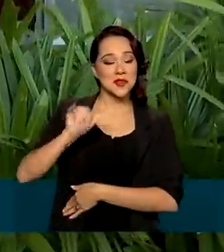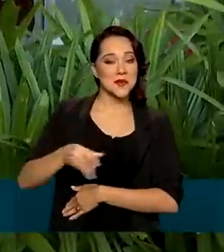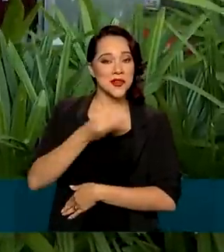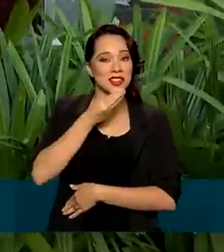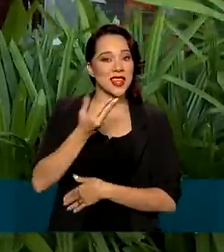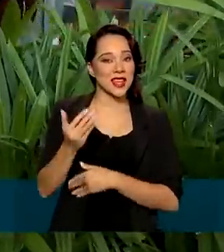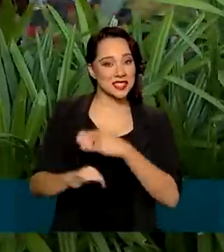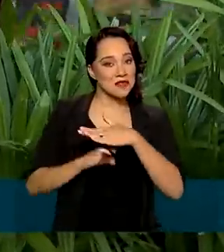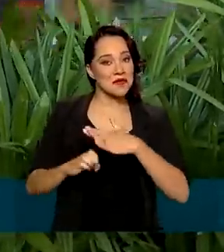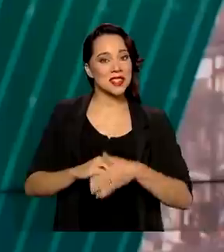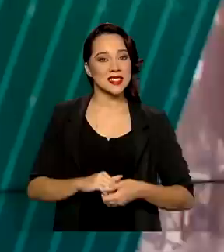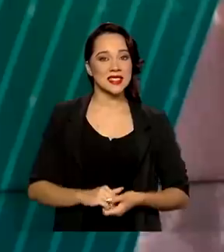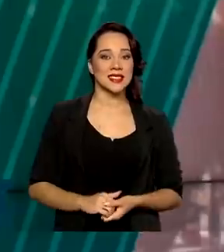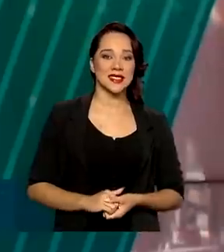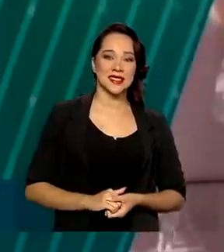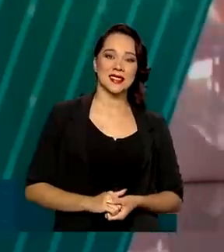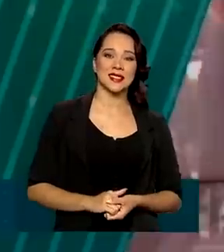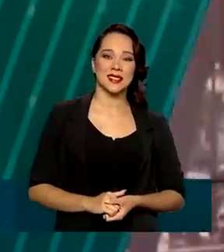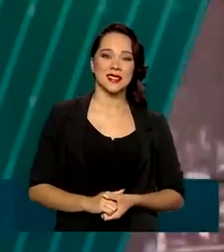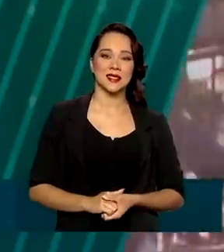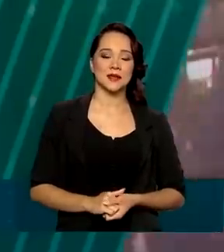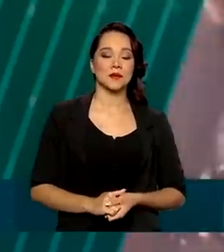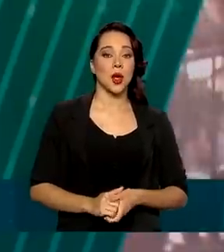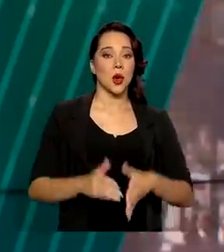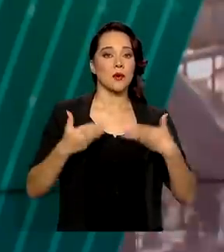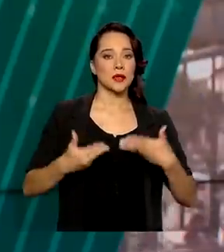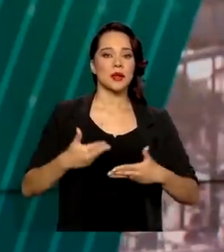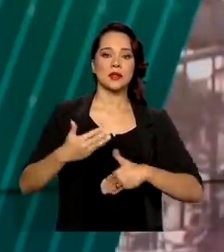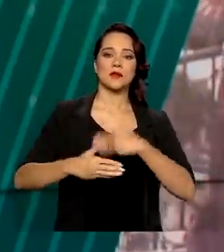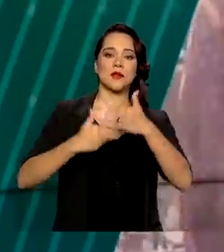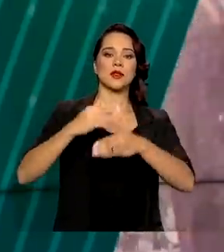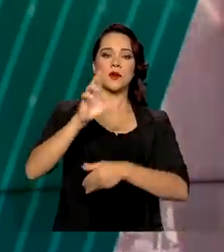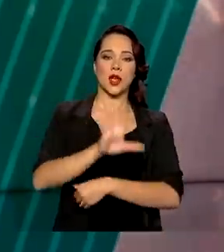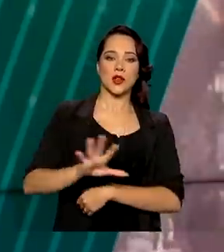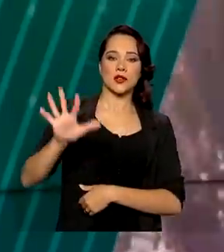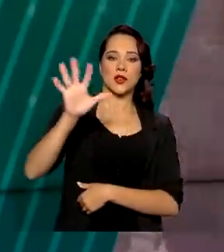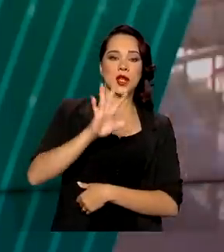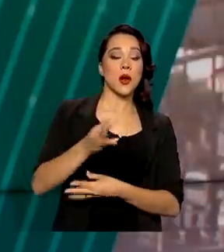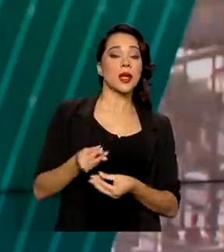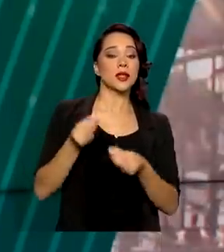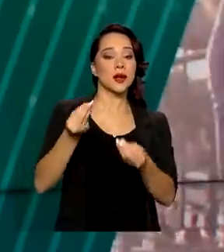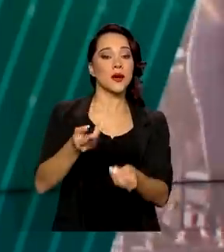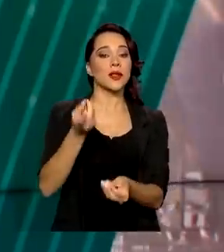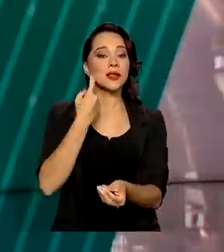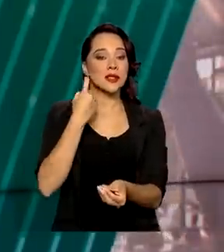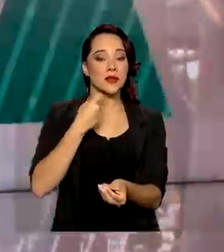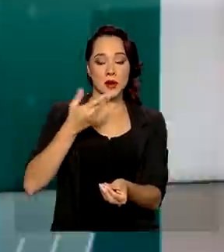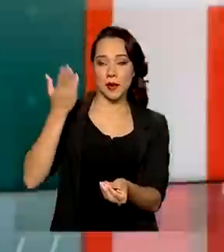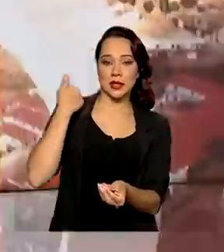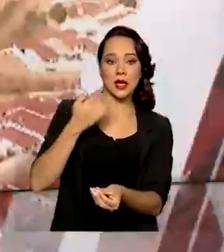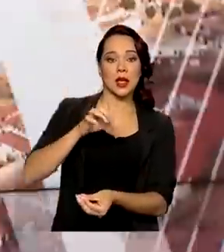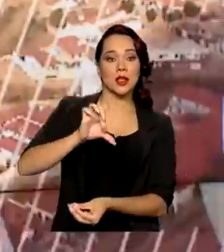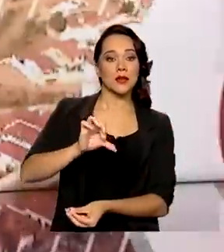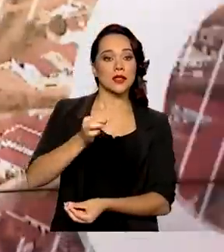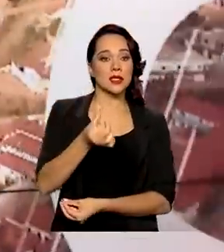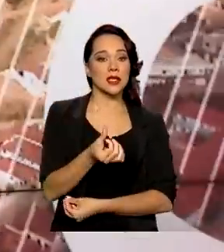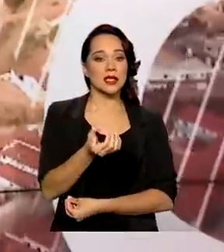oportunidade lá na empresa. O Ministério do Desenvolvimento Regional entregou na sexta-feira passada